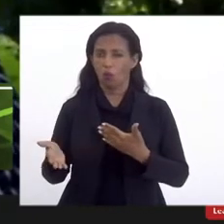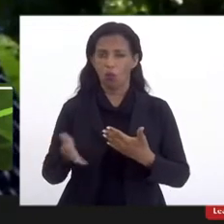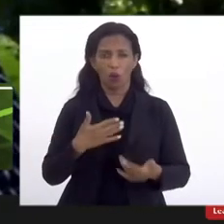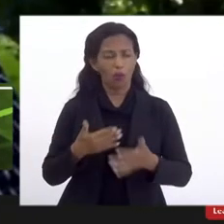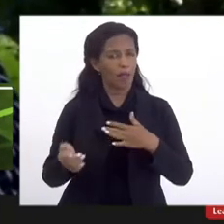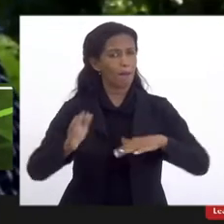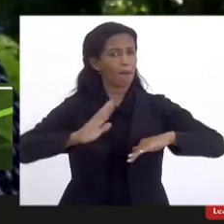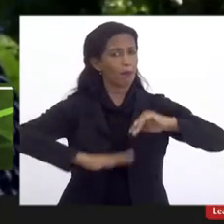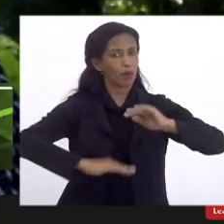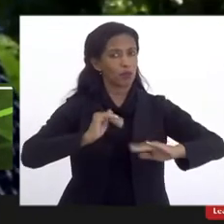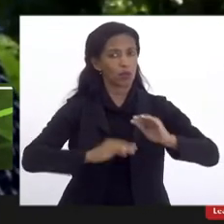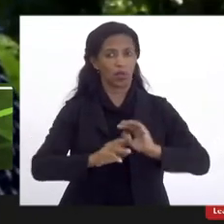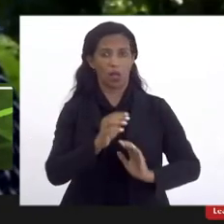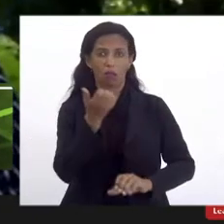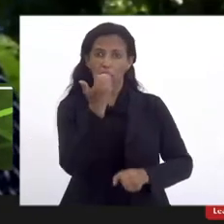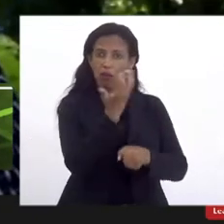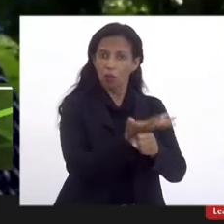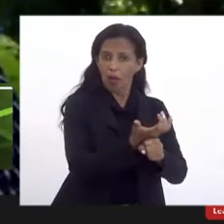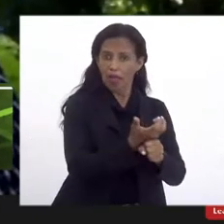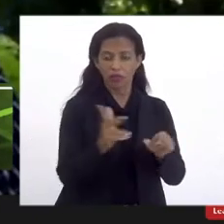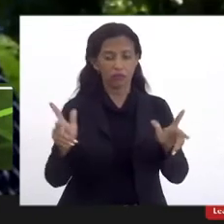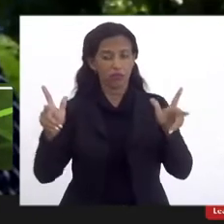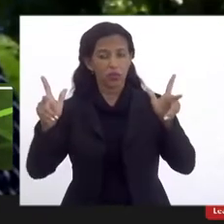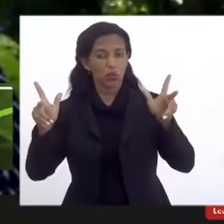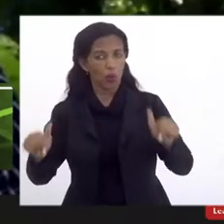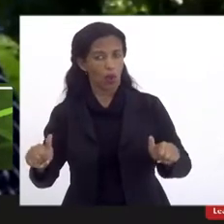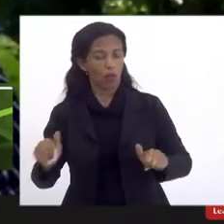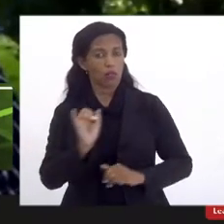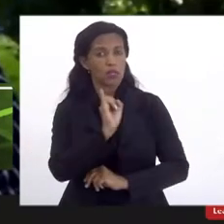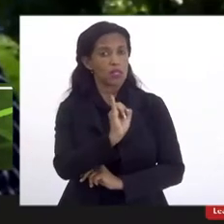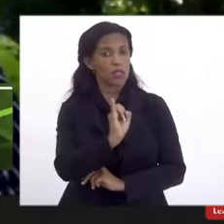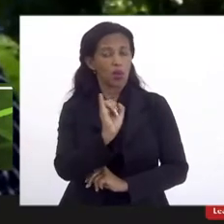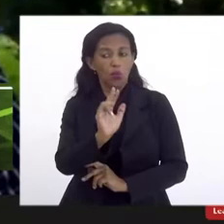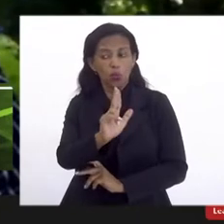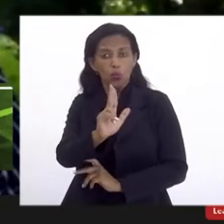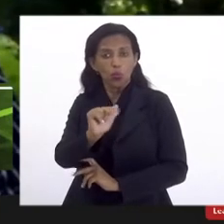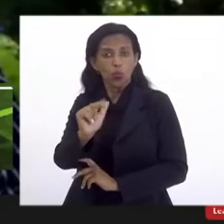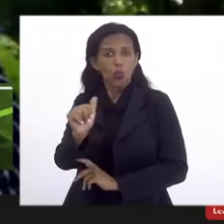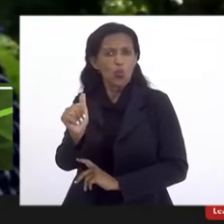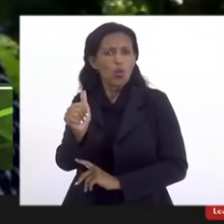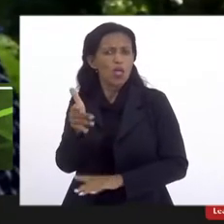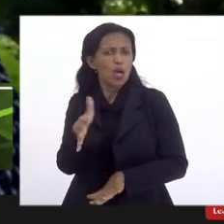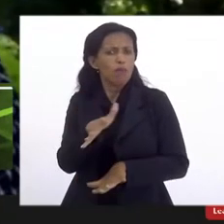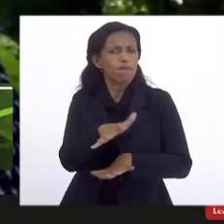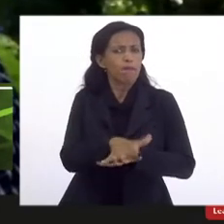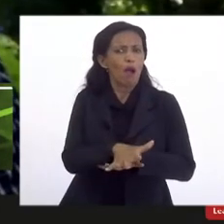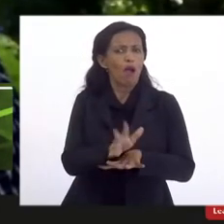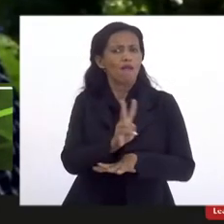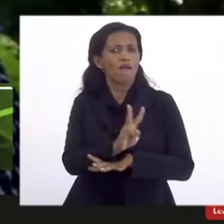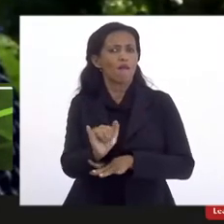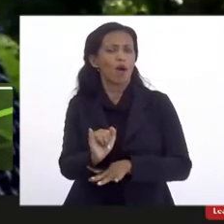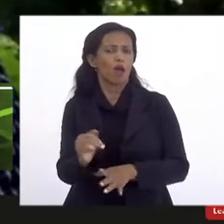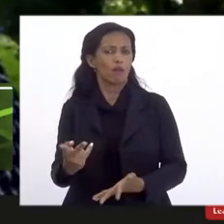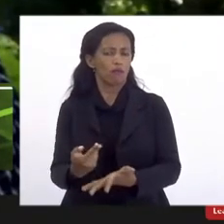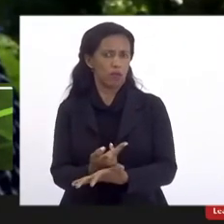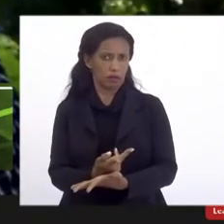da UERJ, senão nunca essa incorporação acontecerá